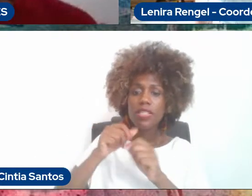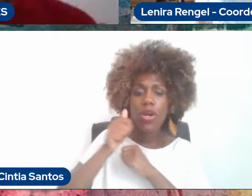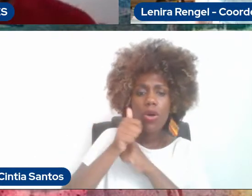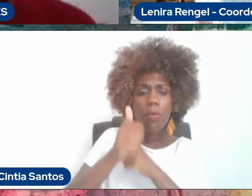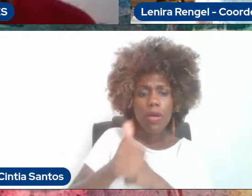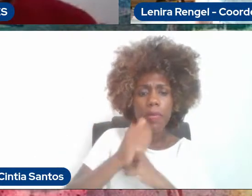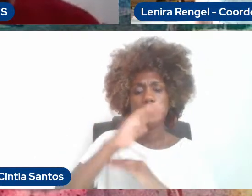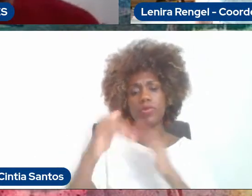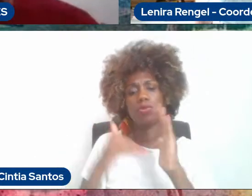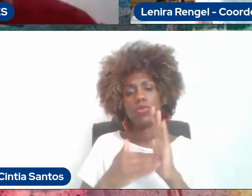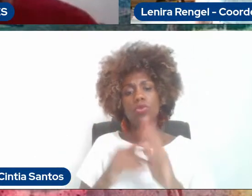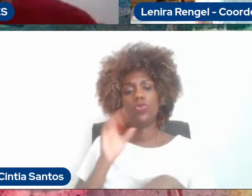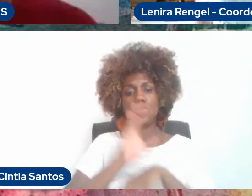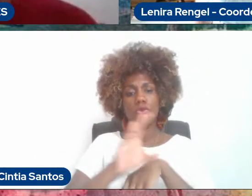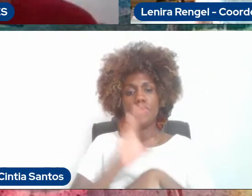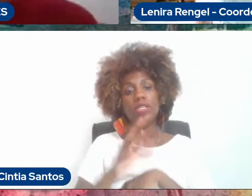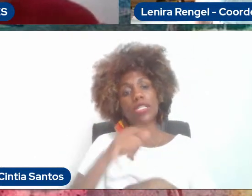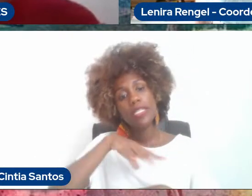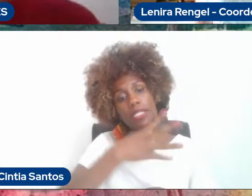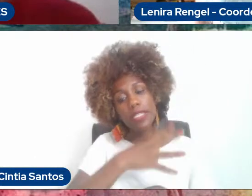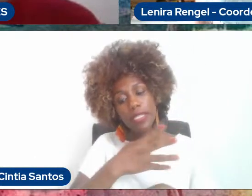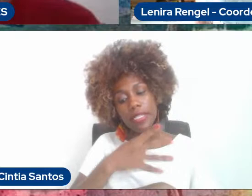70 cursos em funcionamento.